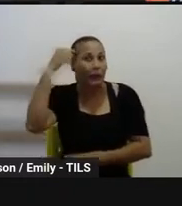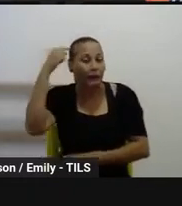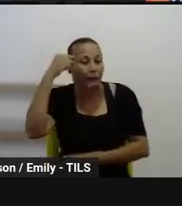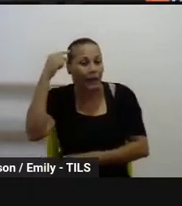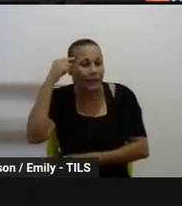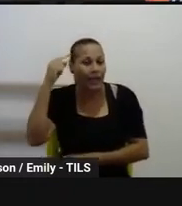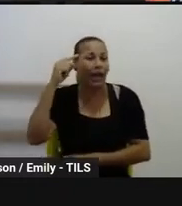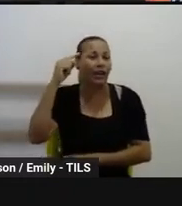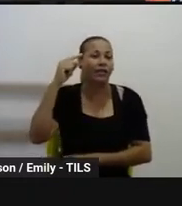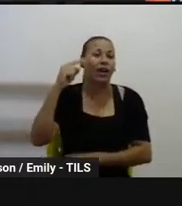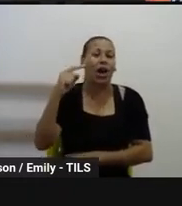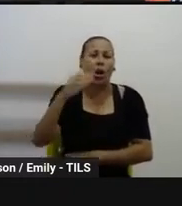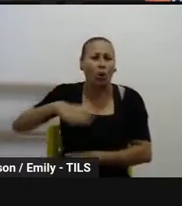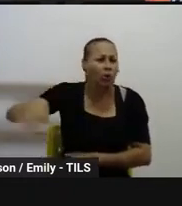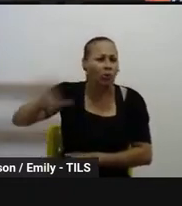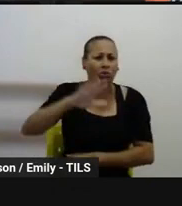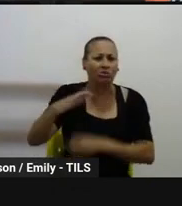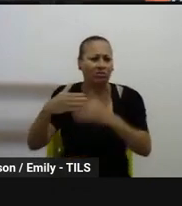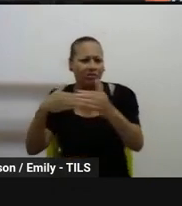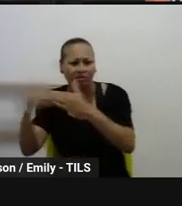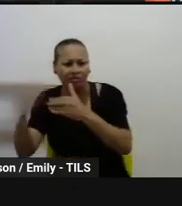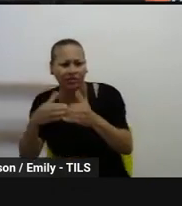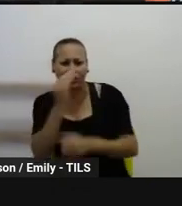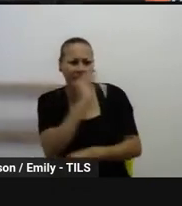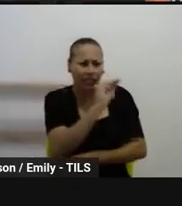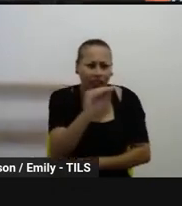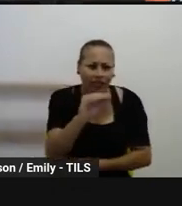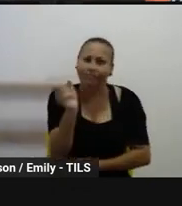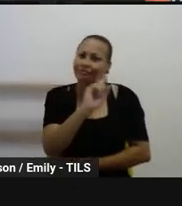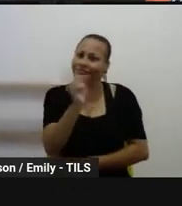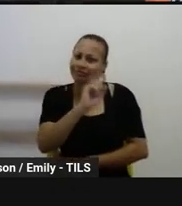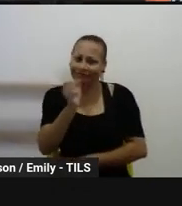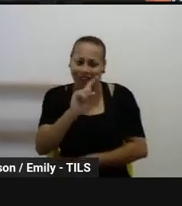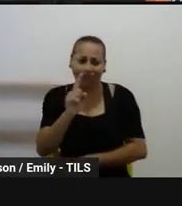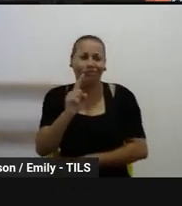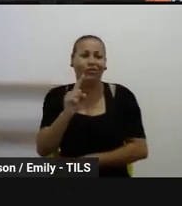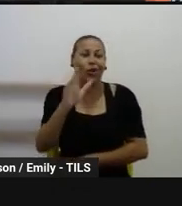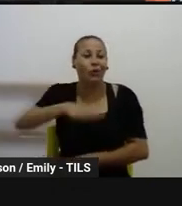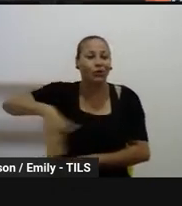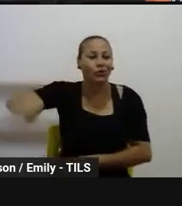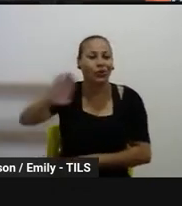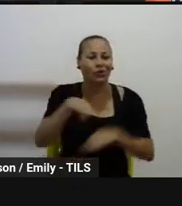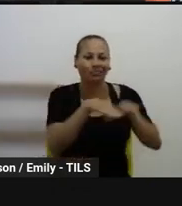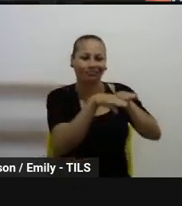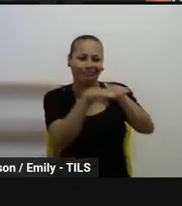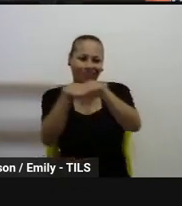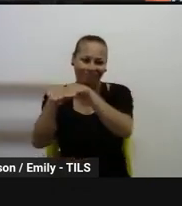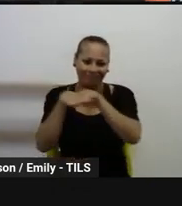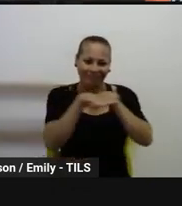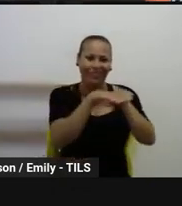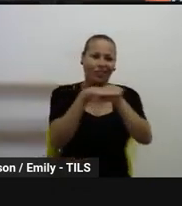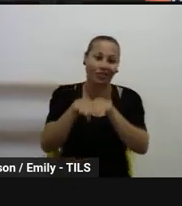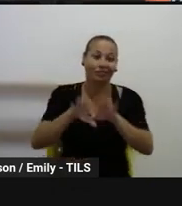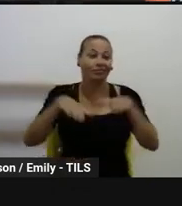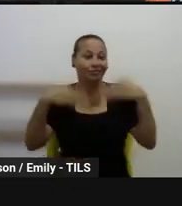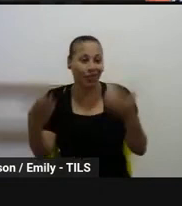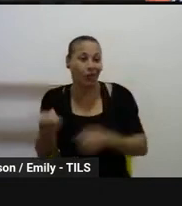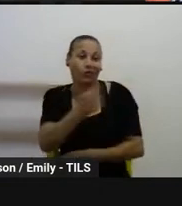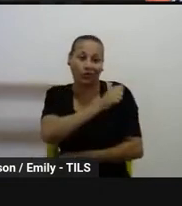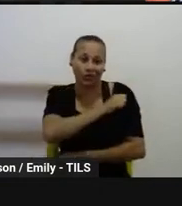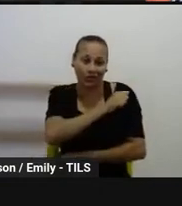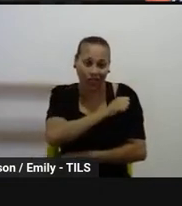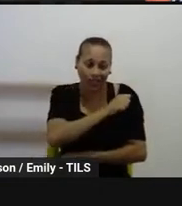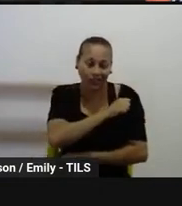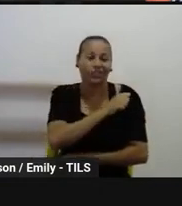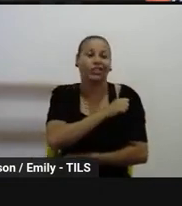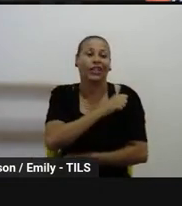outros grupos. Então, muitas vezes, a presença desse estudante, né, no